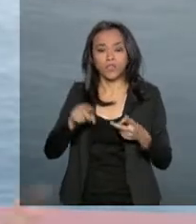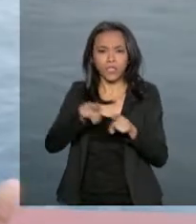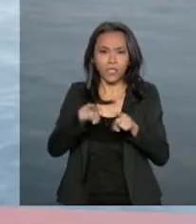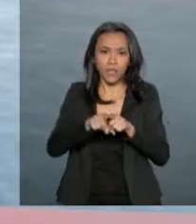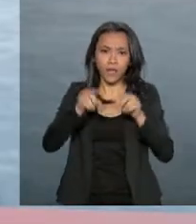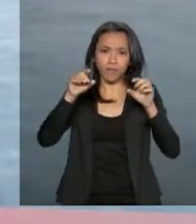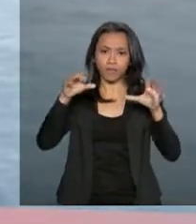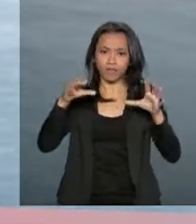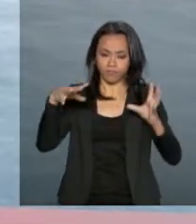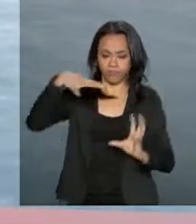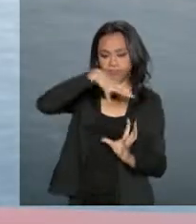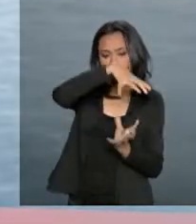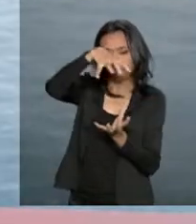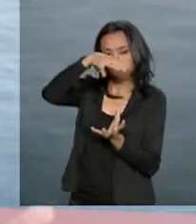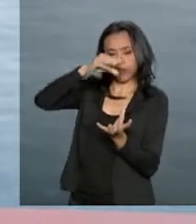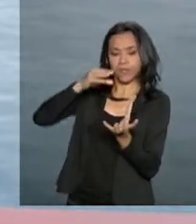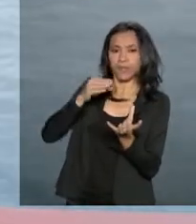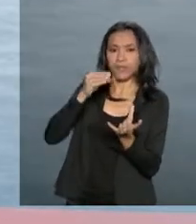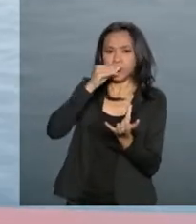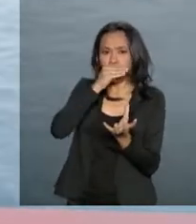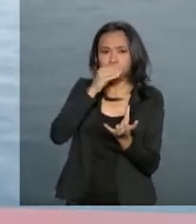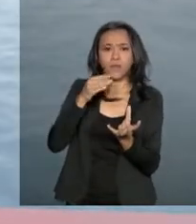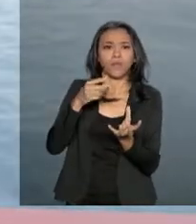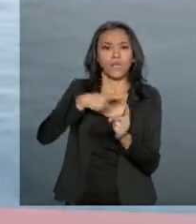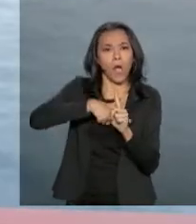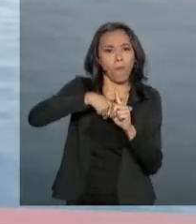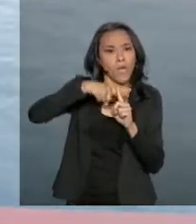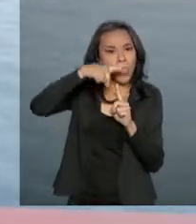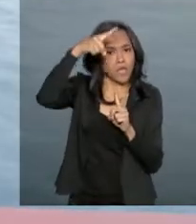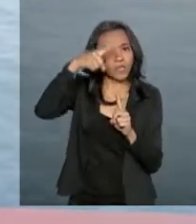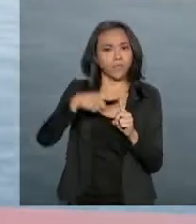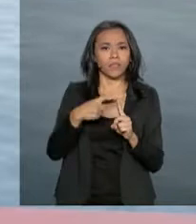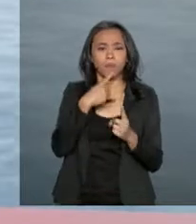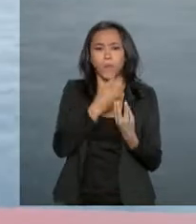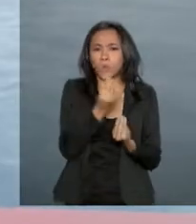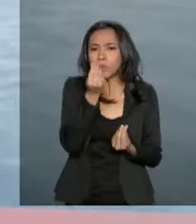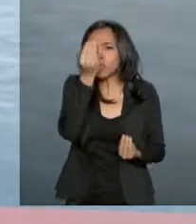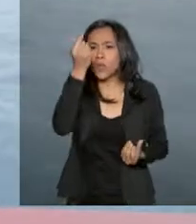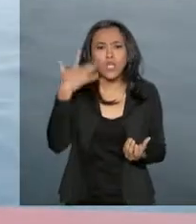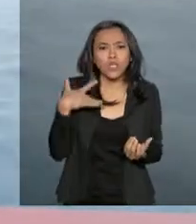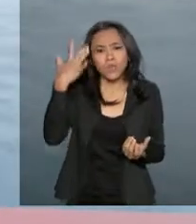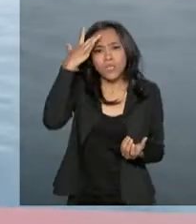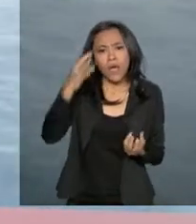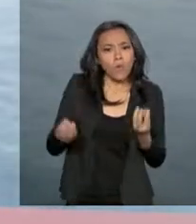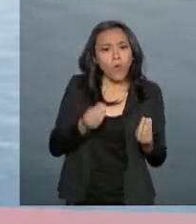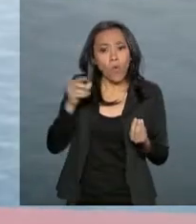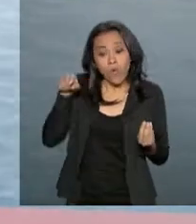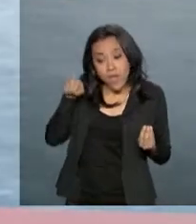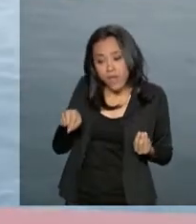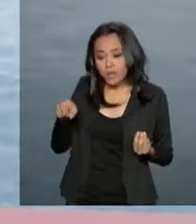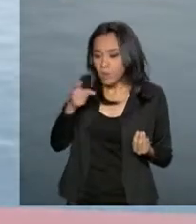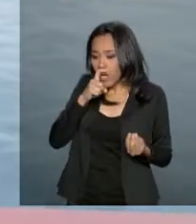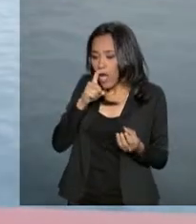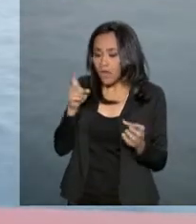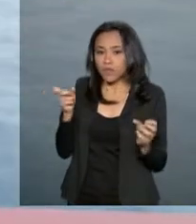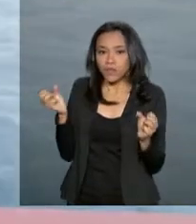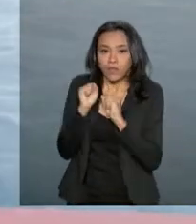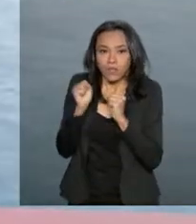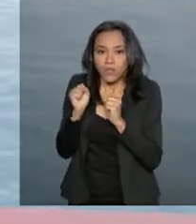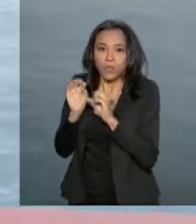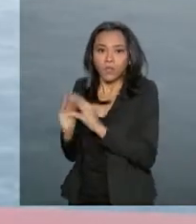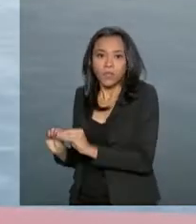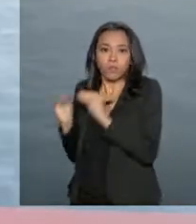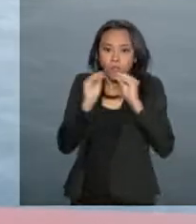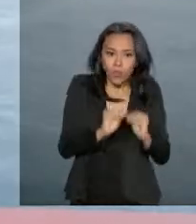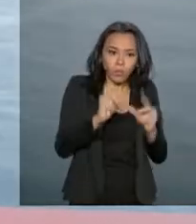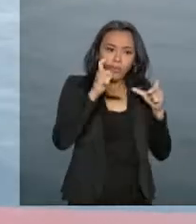ozônio, então você tem aumento da temperatura. Então, a gente não sabe como é esses organismos que aqui vivem vão responder